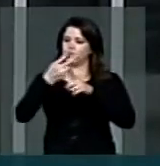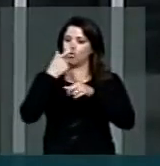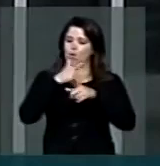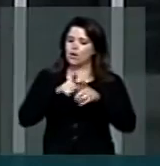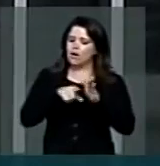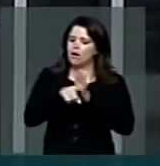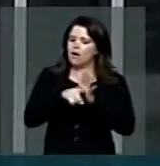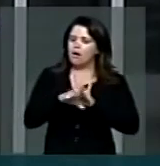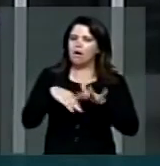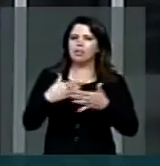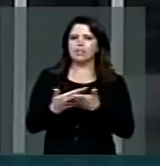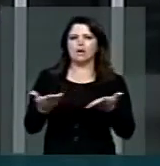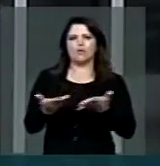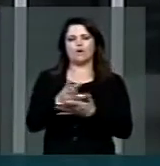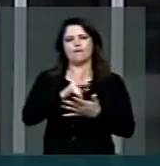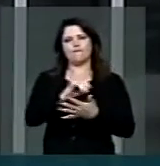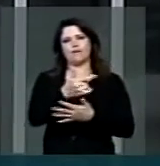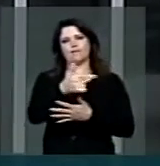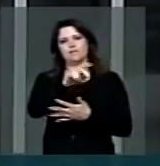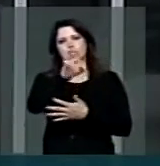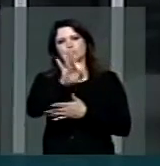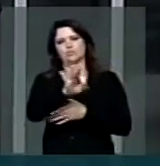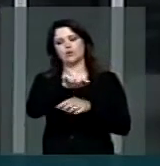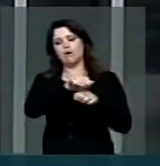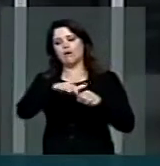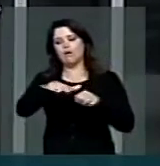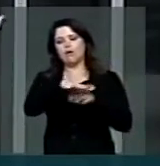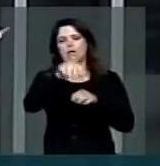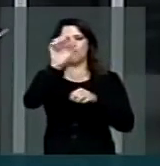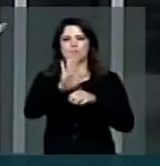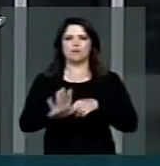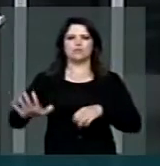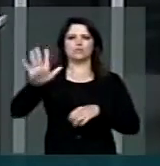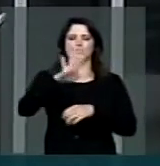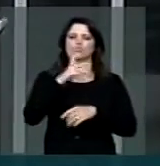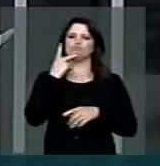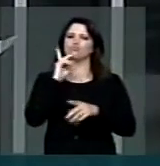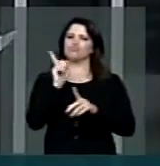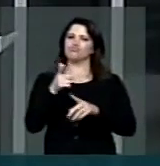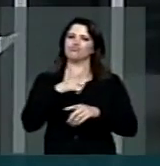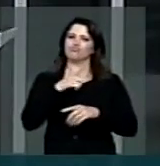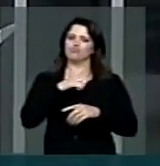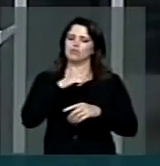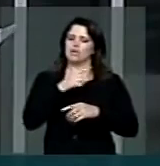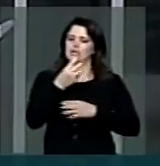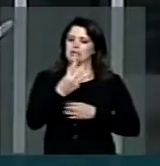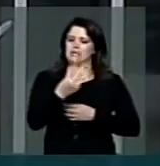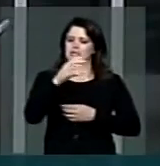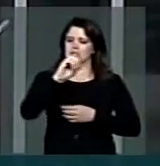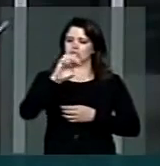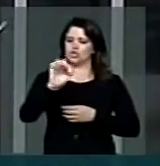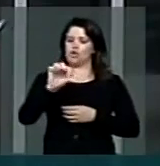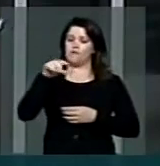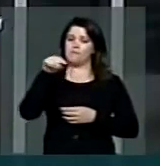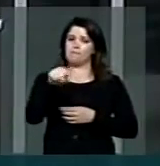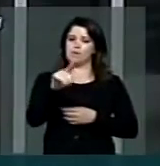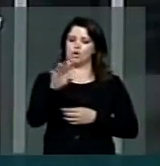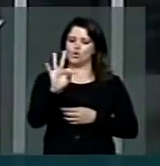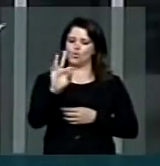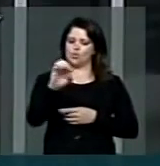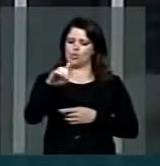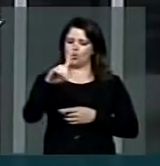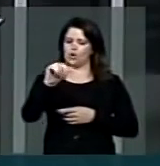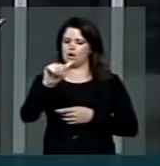até agora, 25% do território nacional, e já dispõe de 309 mil toneladas de